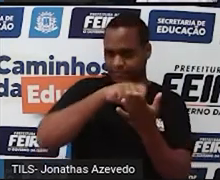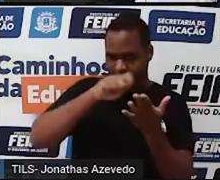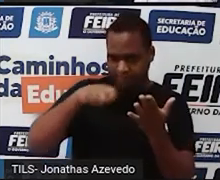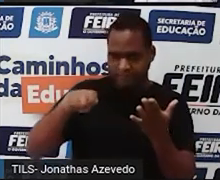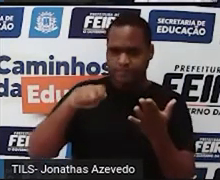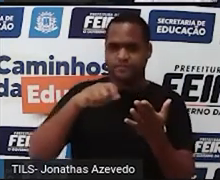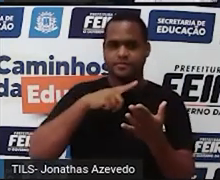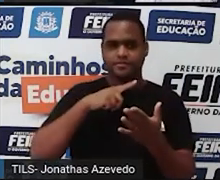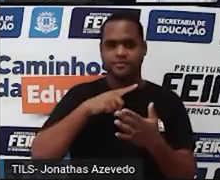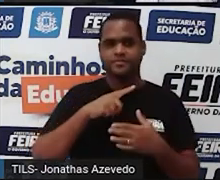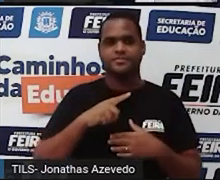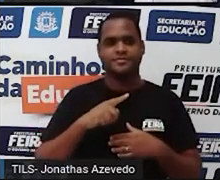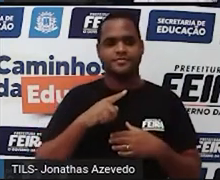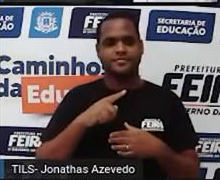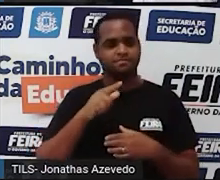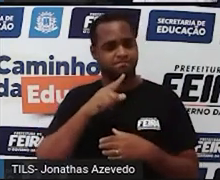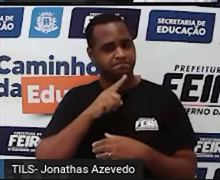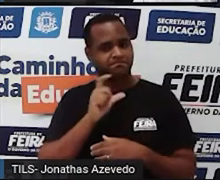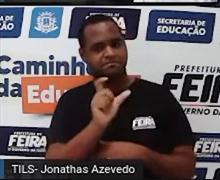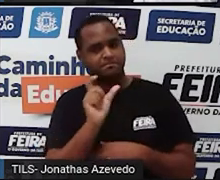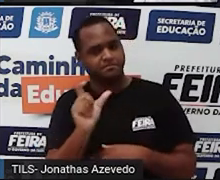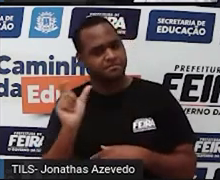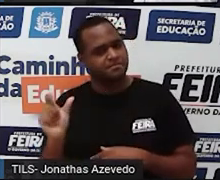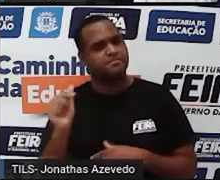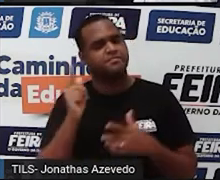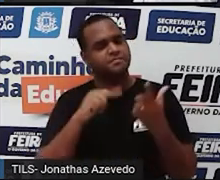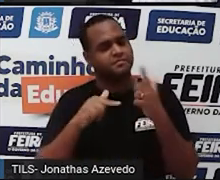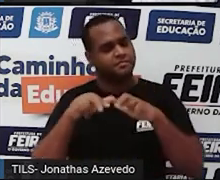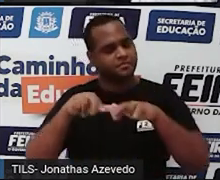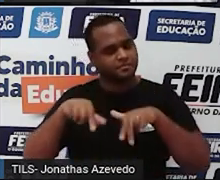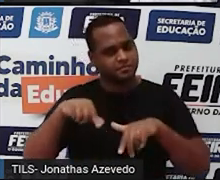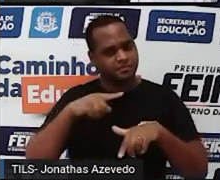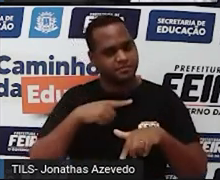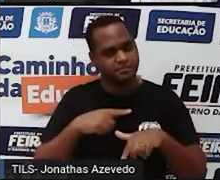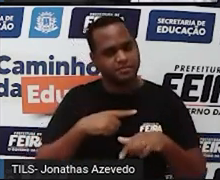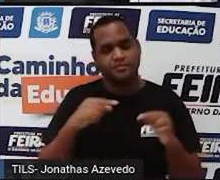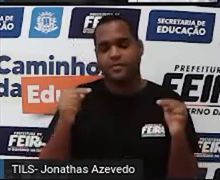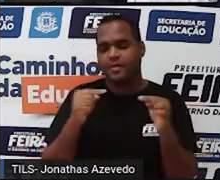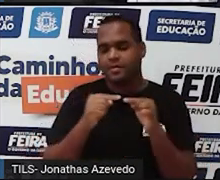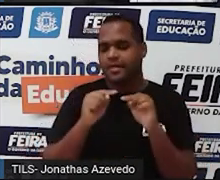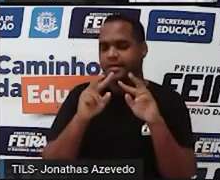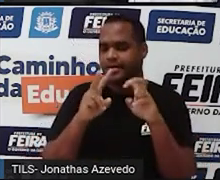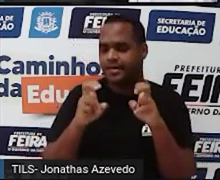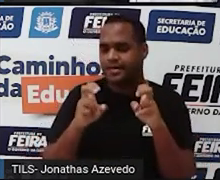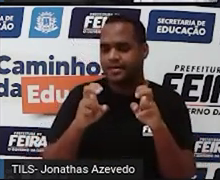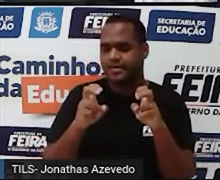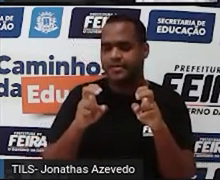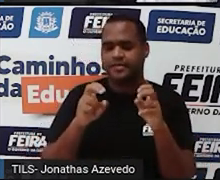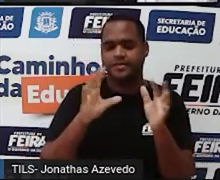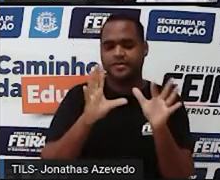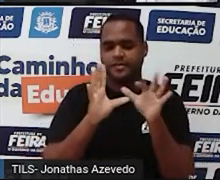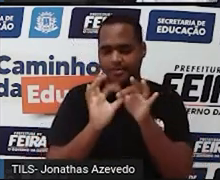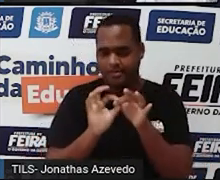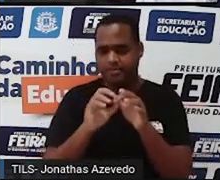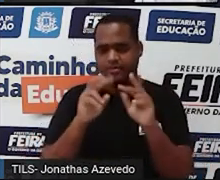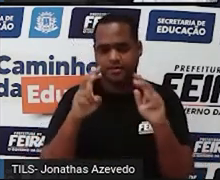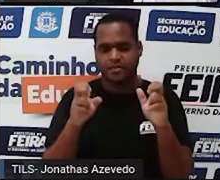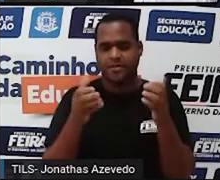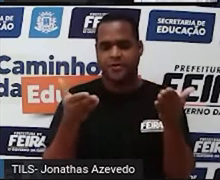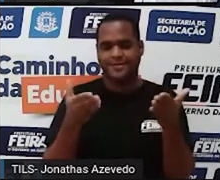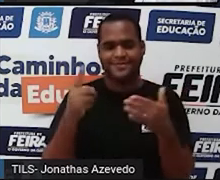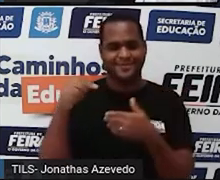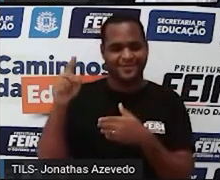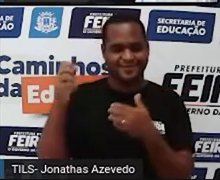o máximo de palavras que você conseguir e que tem a ver com esse tema da nossa última aula.